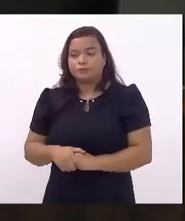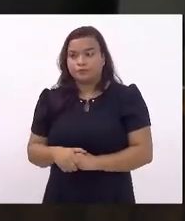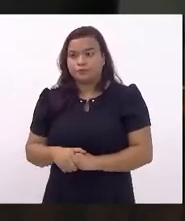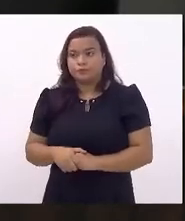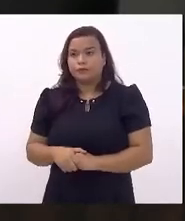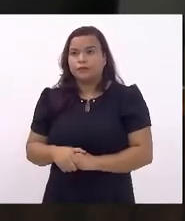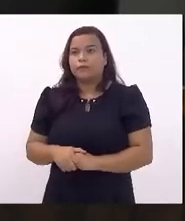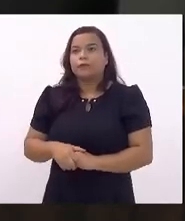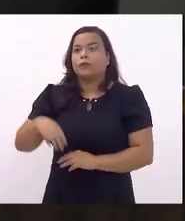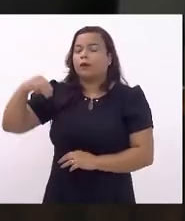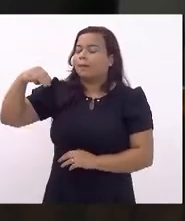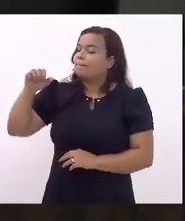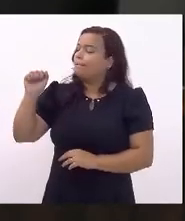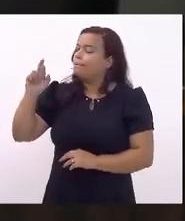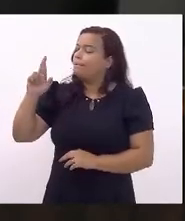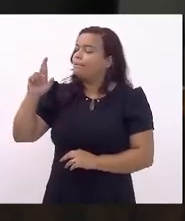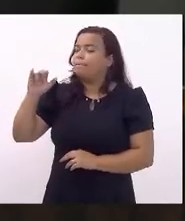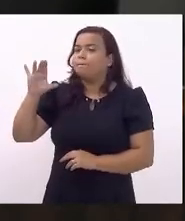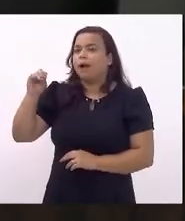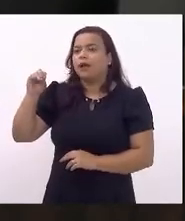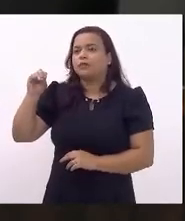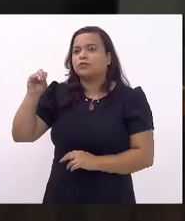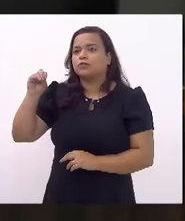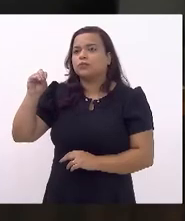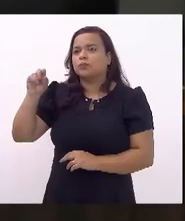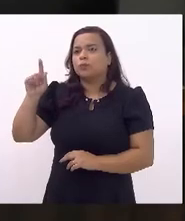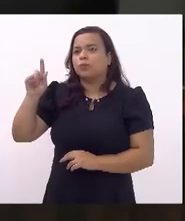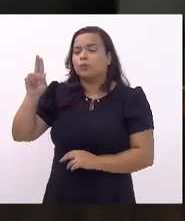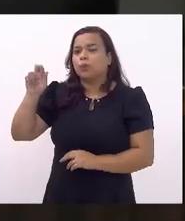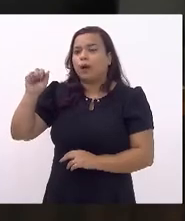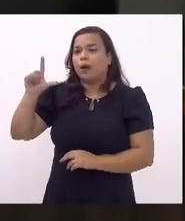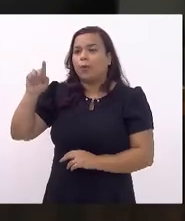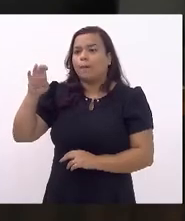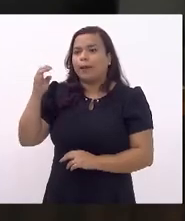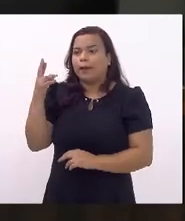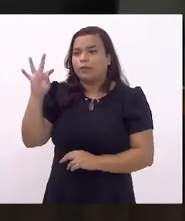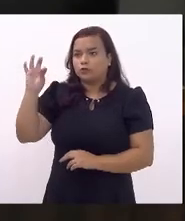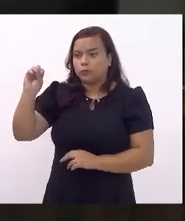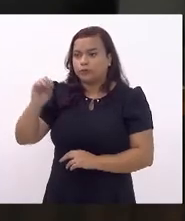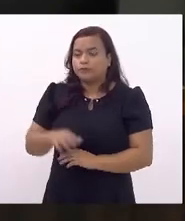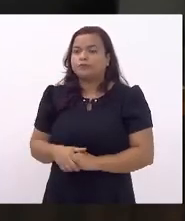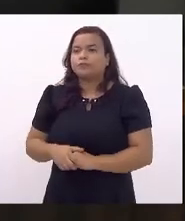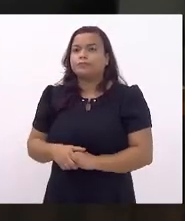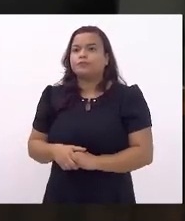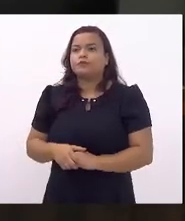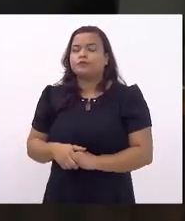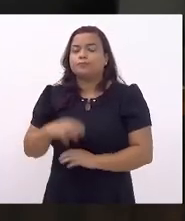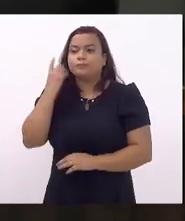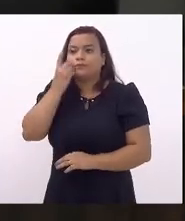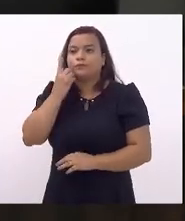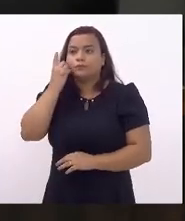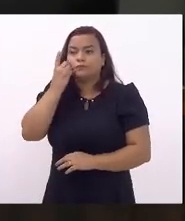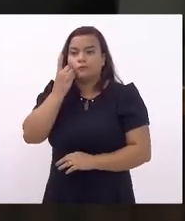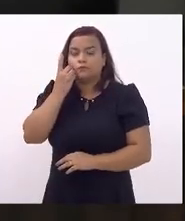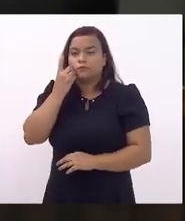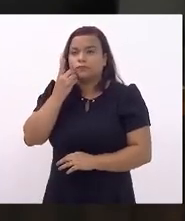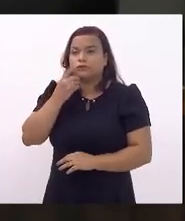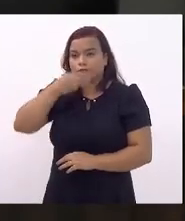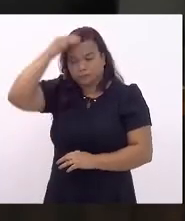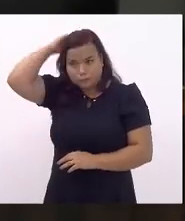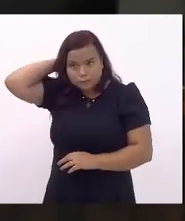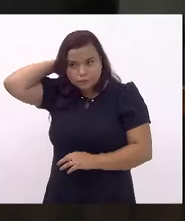deputado Márcio Gualberto, deputado Márcio Gualberto, deputado Márcio